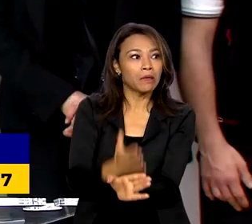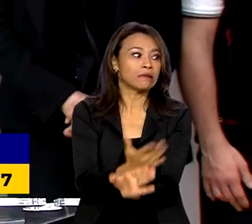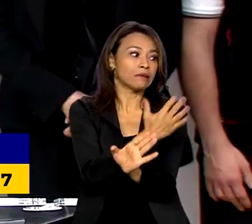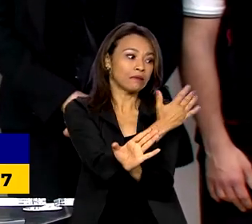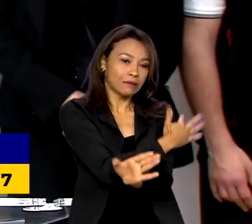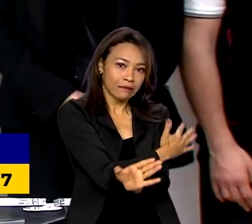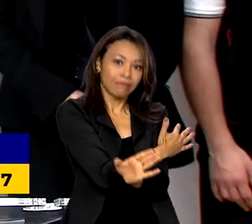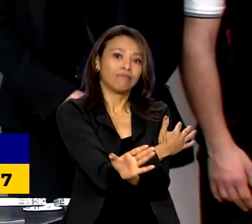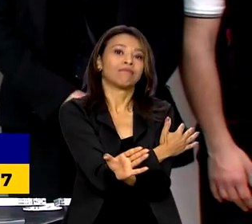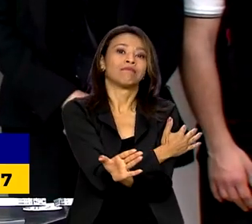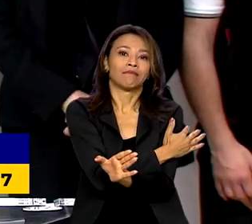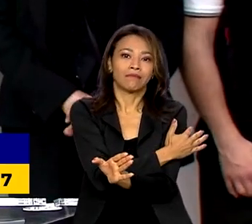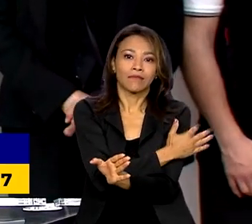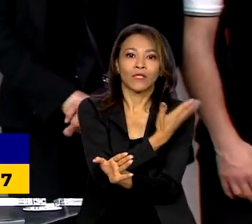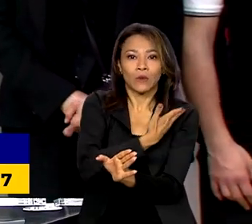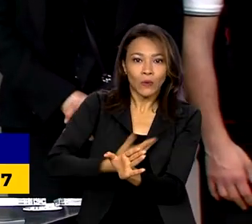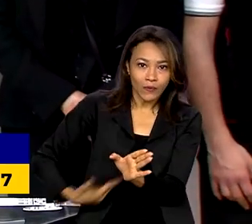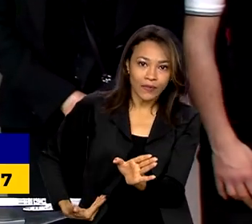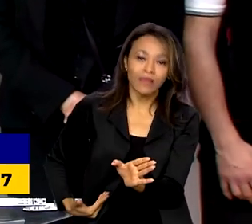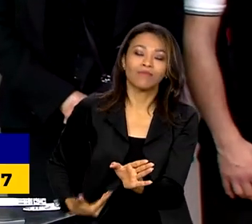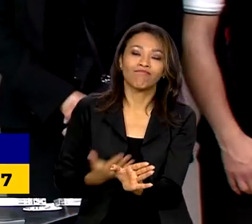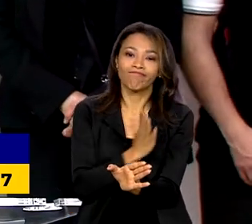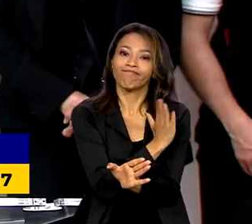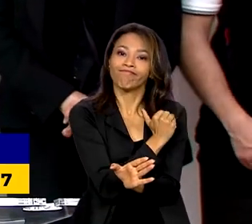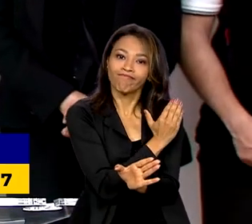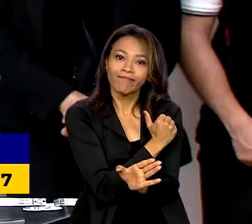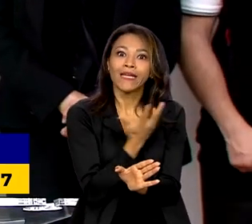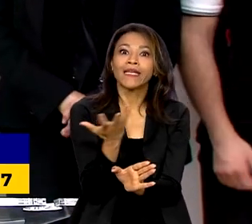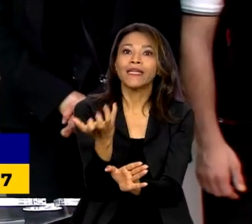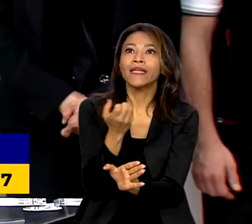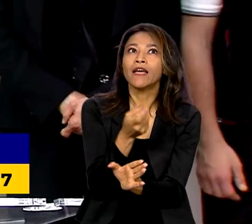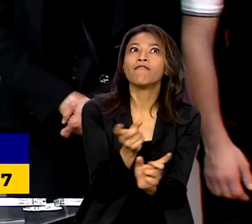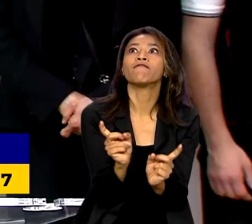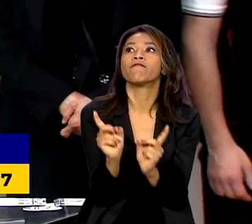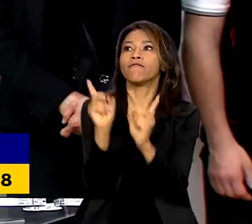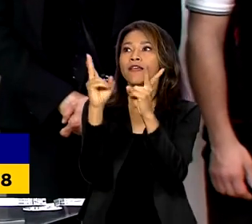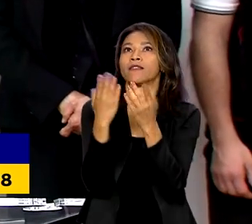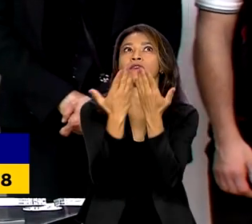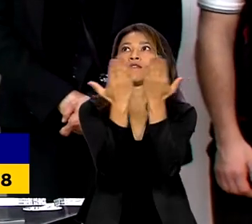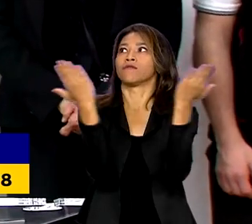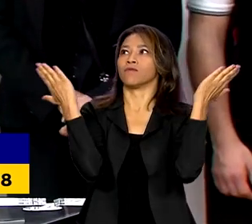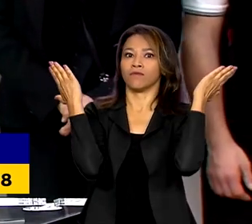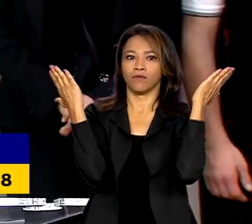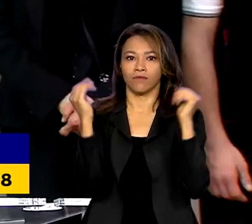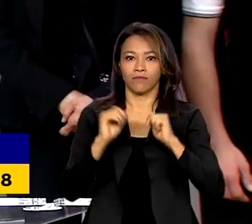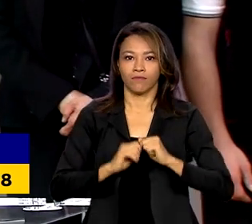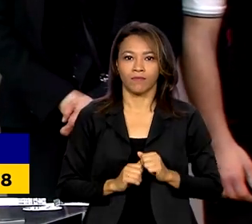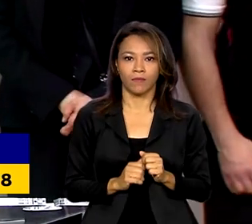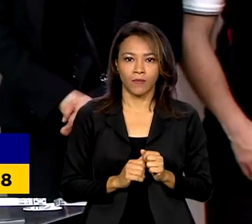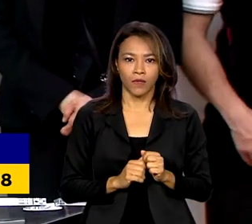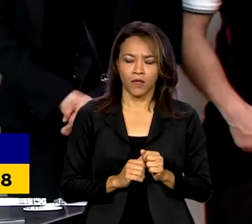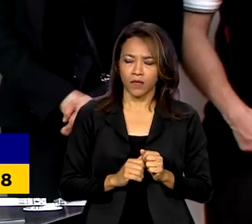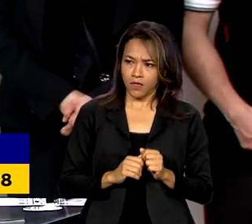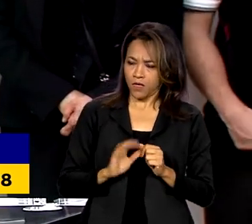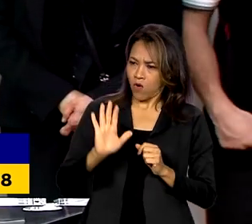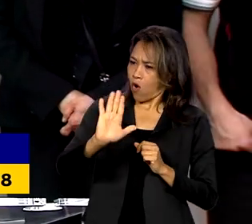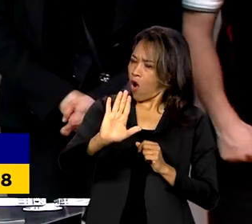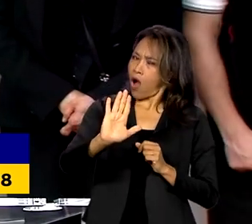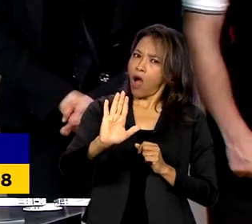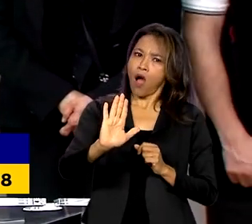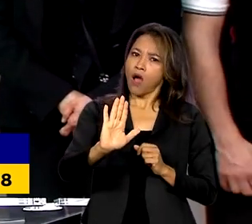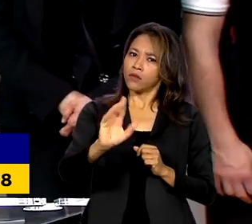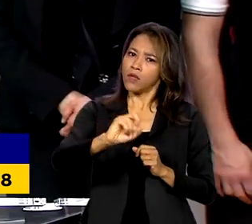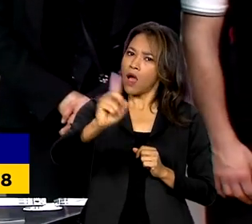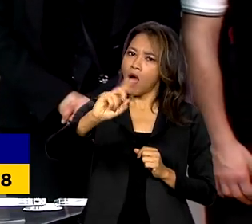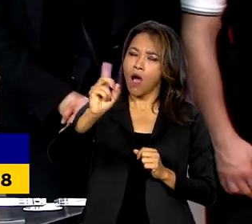o governo anterior queria vender essas fotografias. E eu tive que intervir e falar com eles